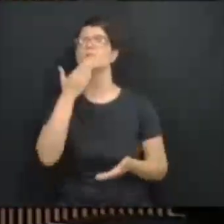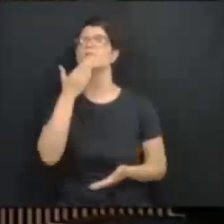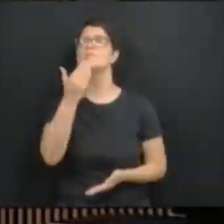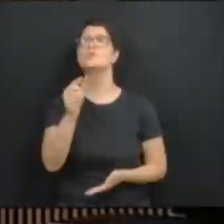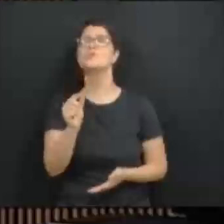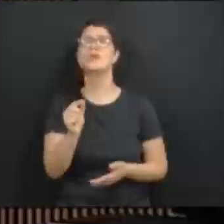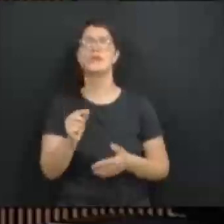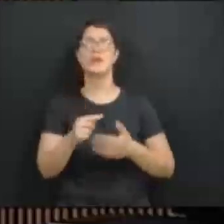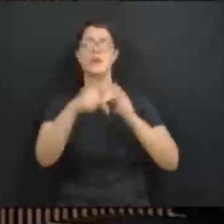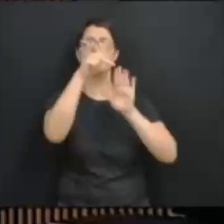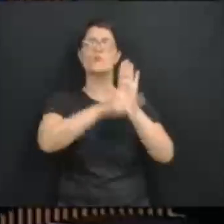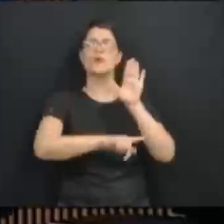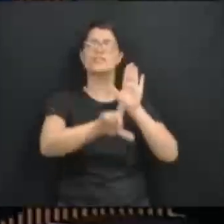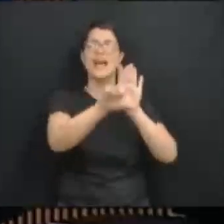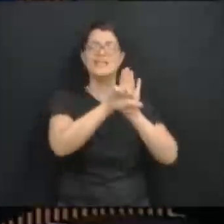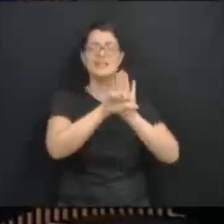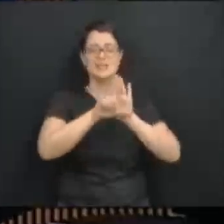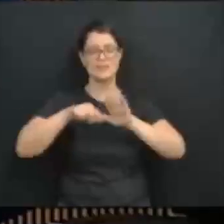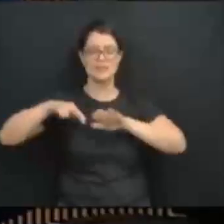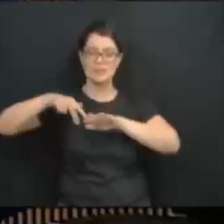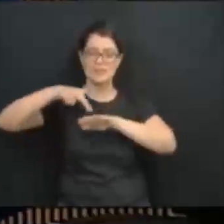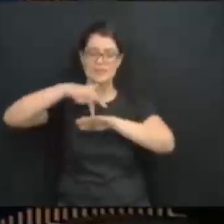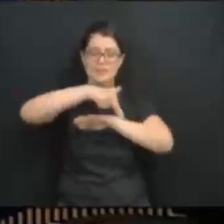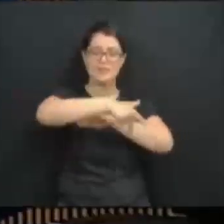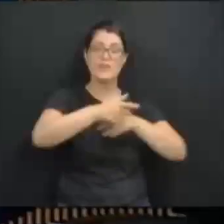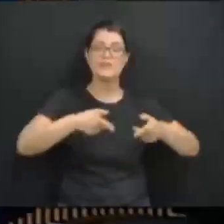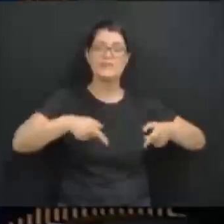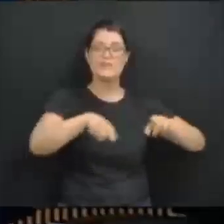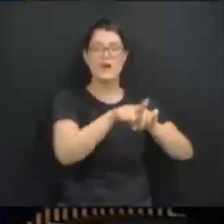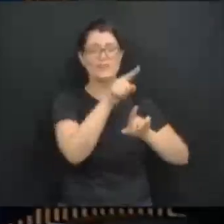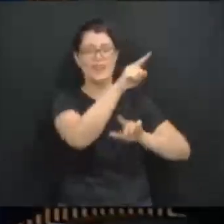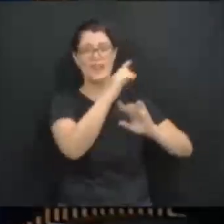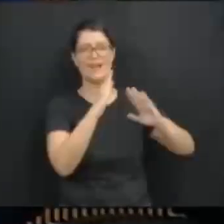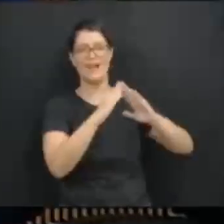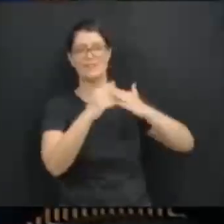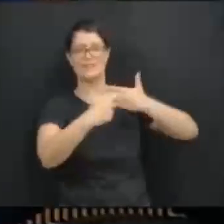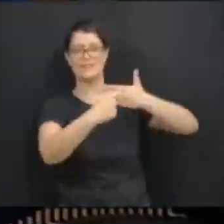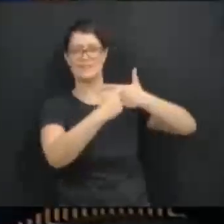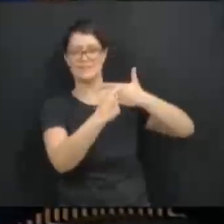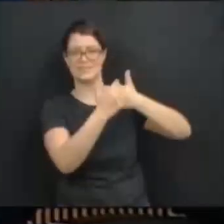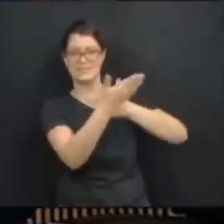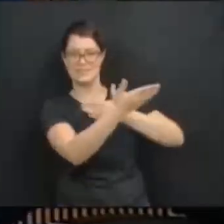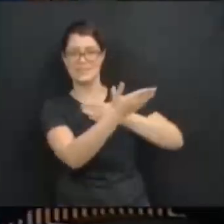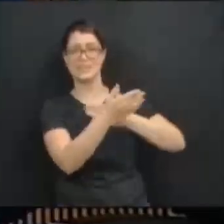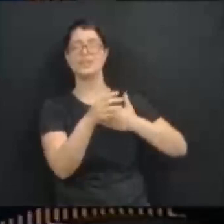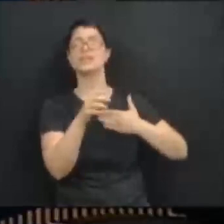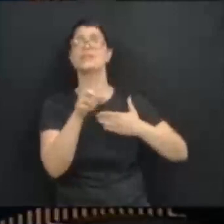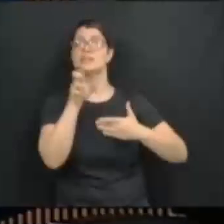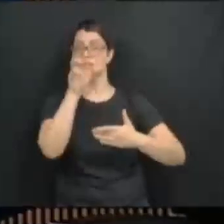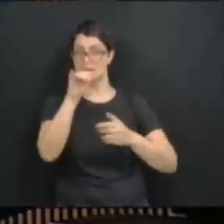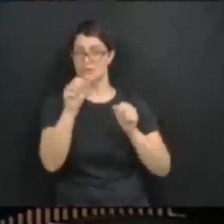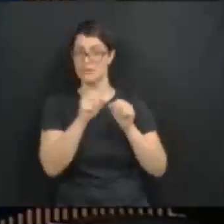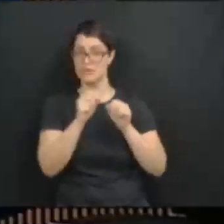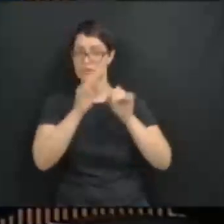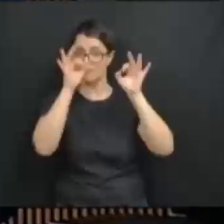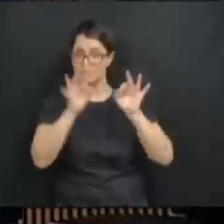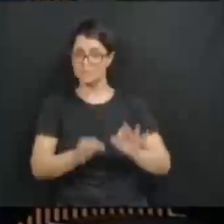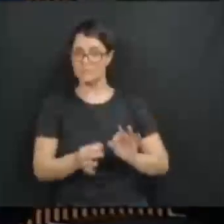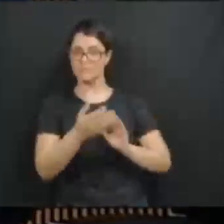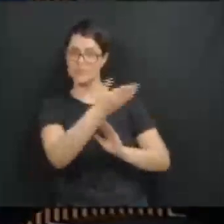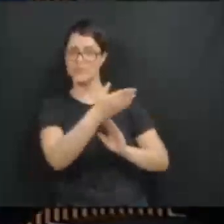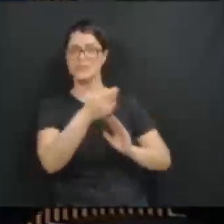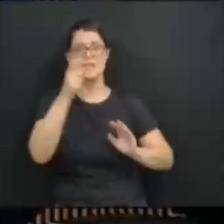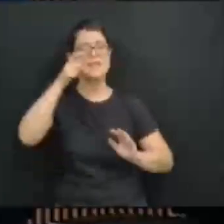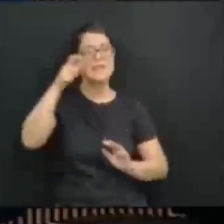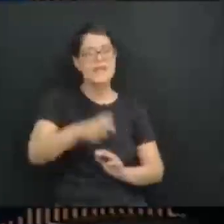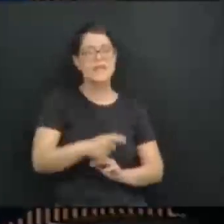rua para o Palácio Iguaçu e que nós façamos audiências públicas, se esse é, sim, de fato, o interesse do governador Ratinho Júnior de